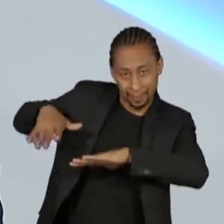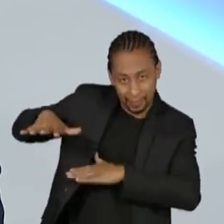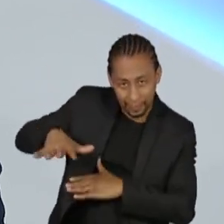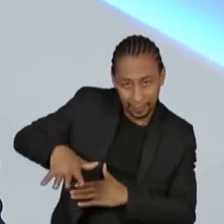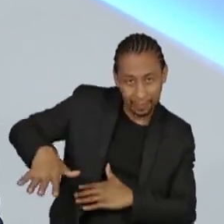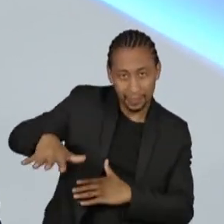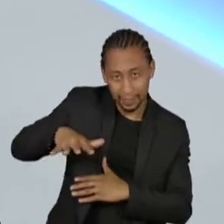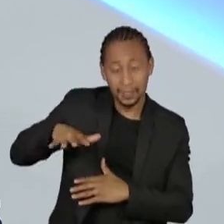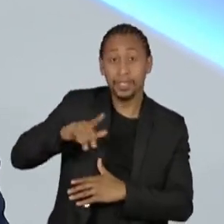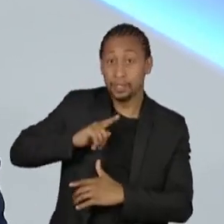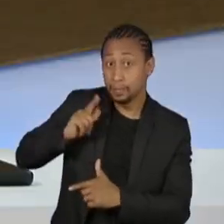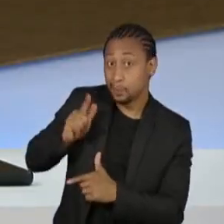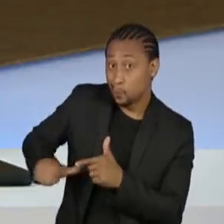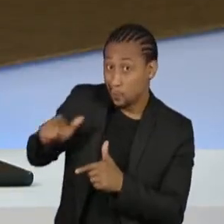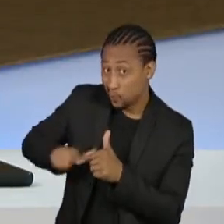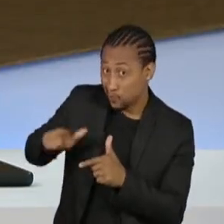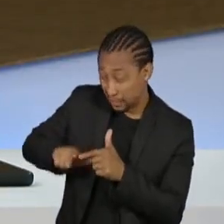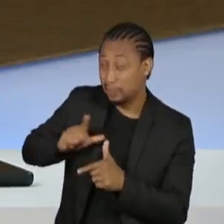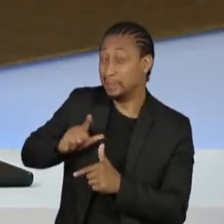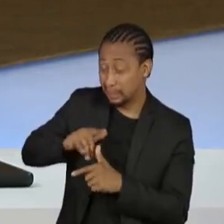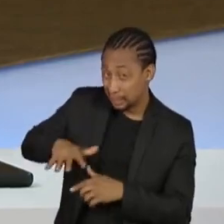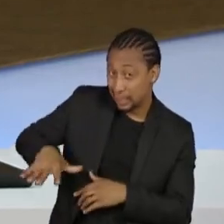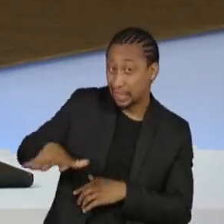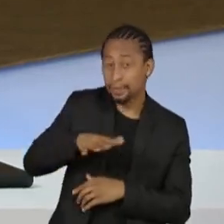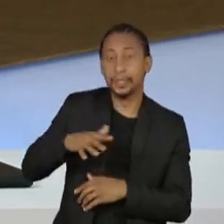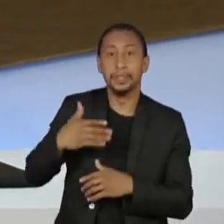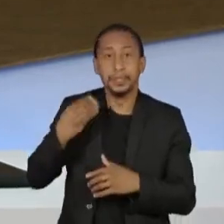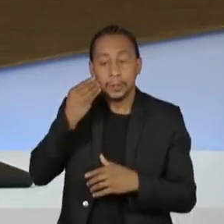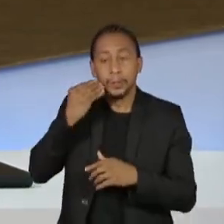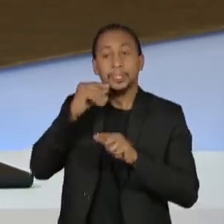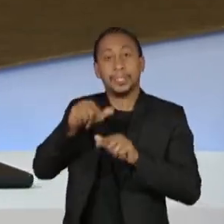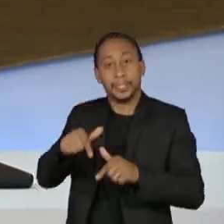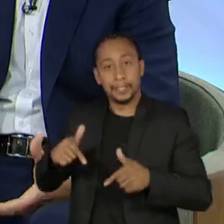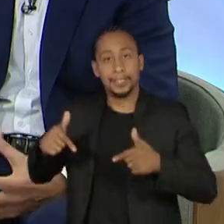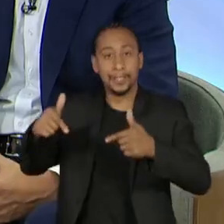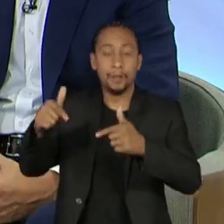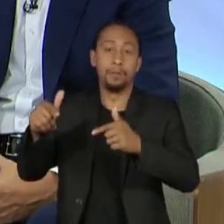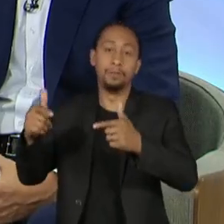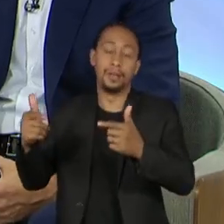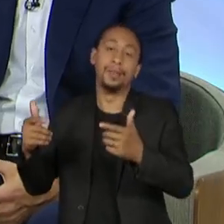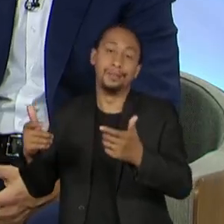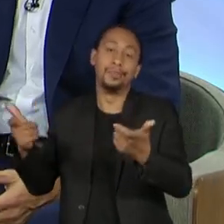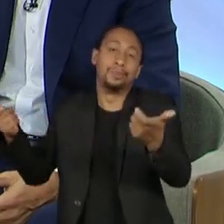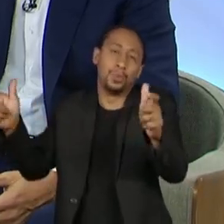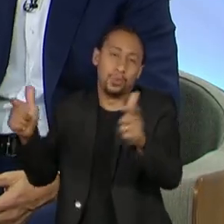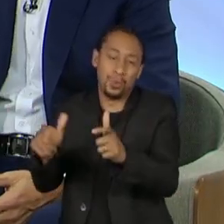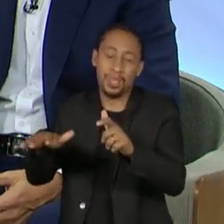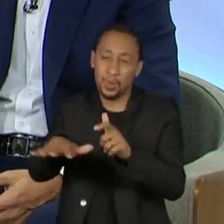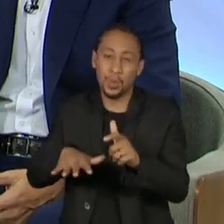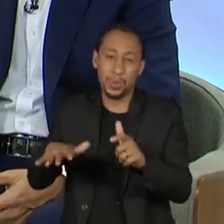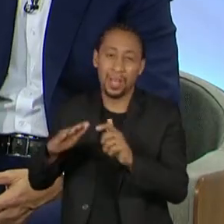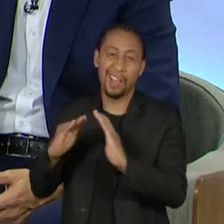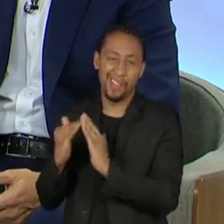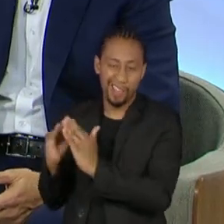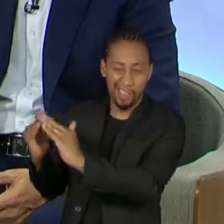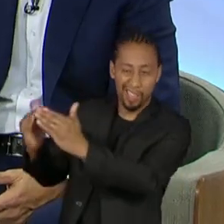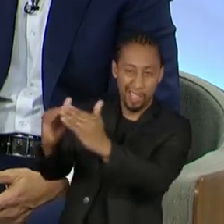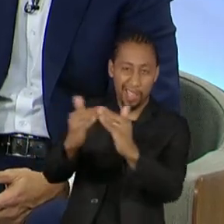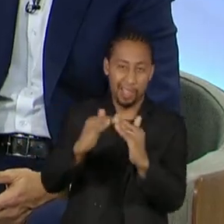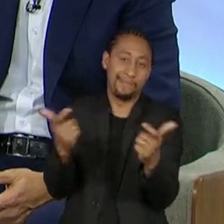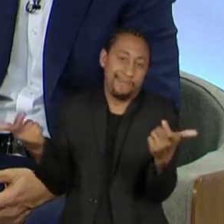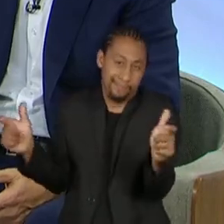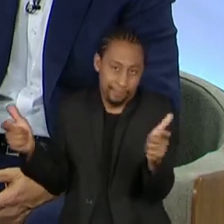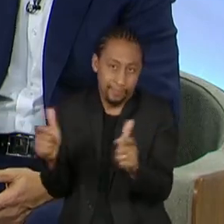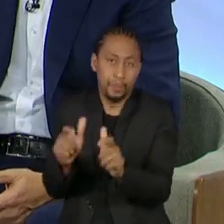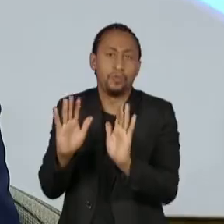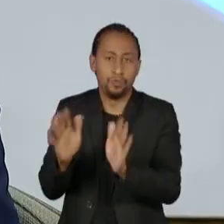agora para tentar diminuir, por exemplo, o número de palafitas, o número de áreas invadidas. Esse investimento está acontecendo, são mais de